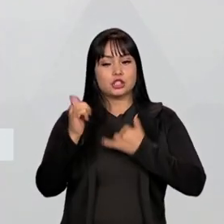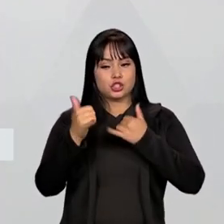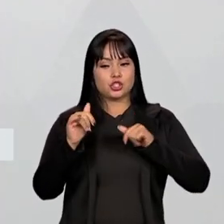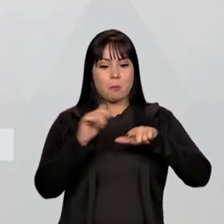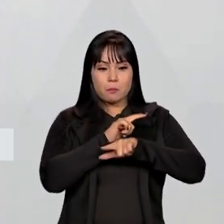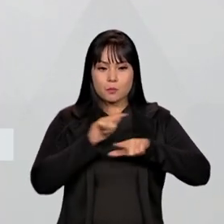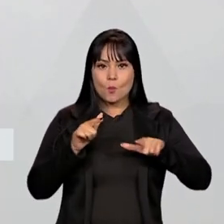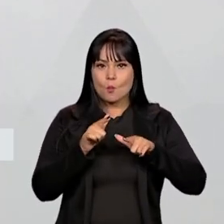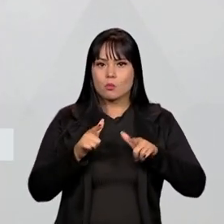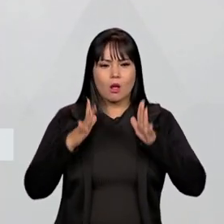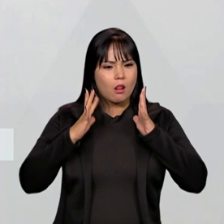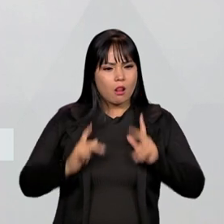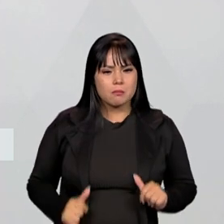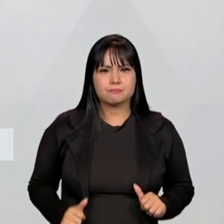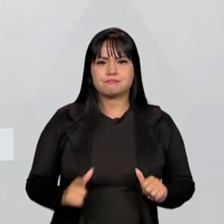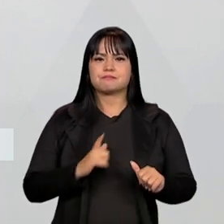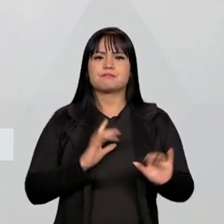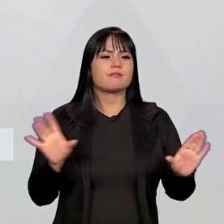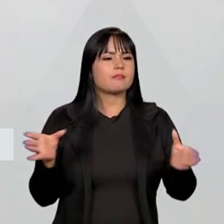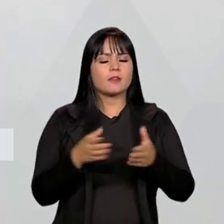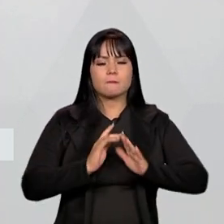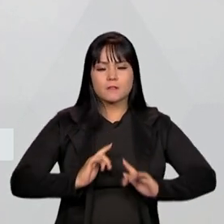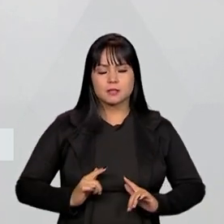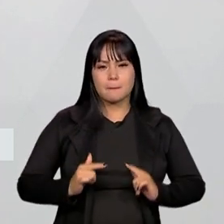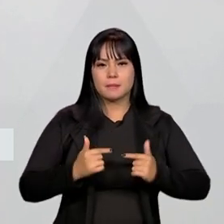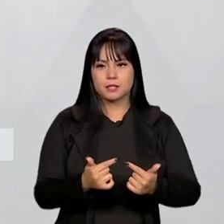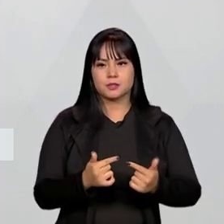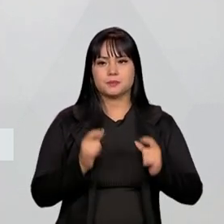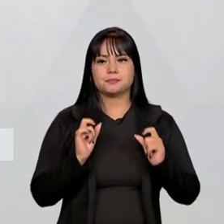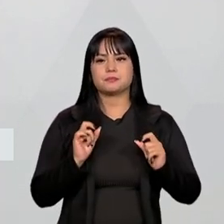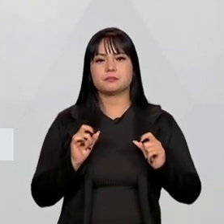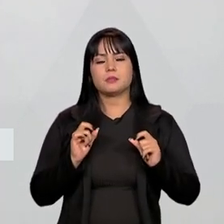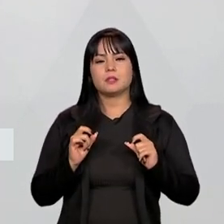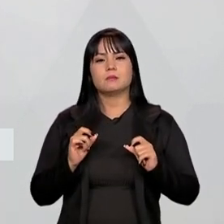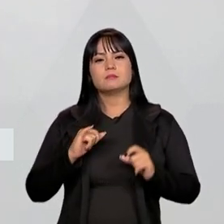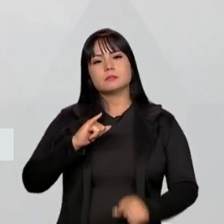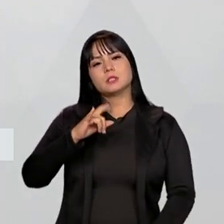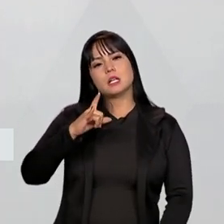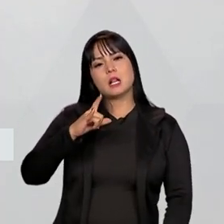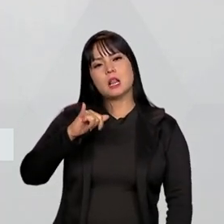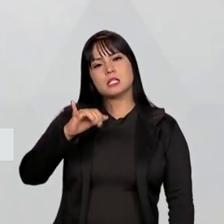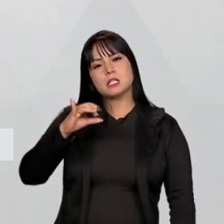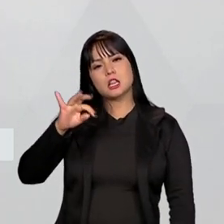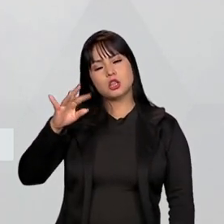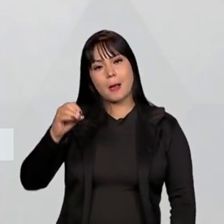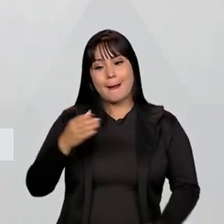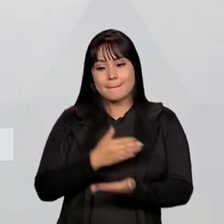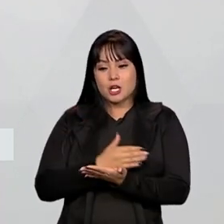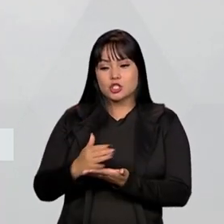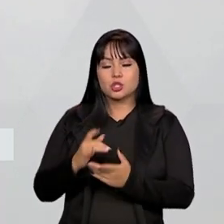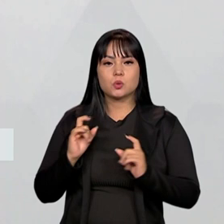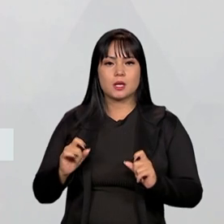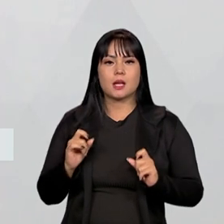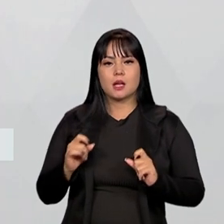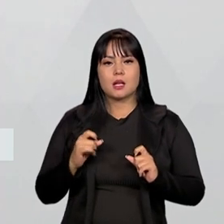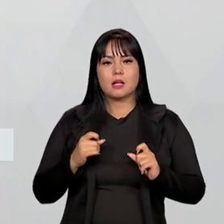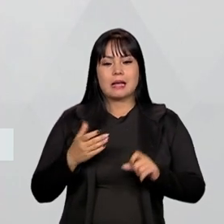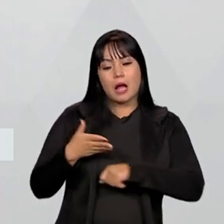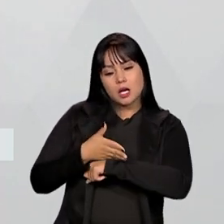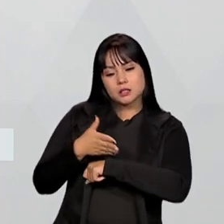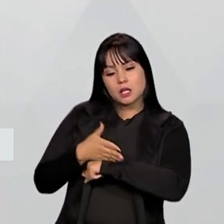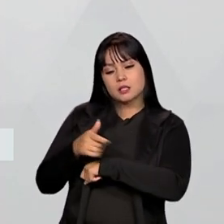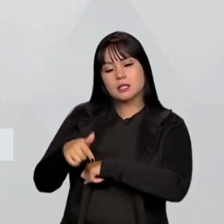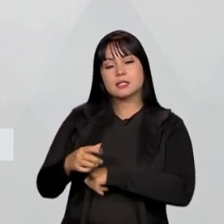a parte de enfrentamento dos ilícitos a partir da entrada